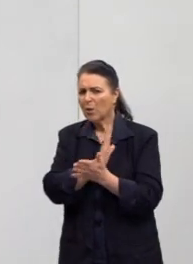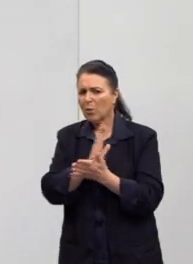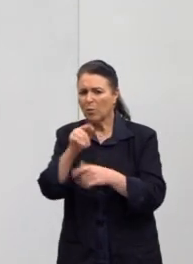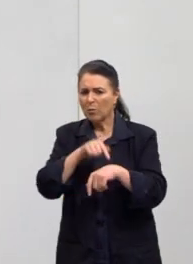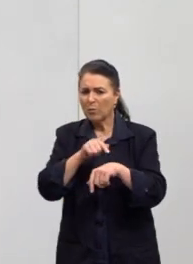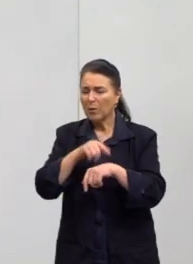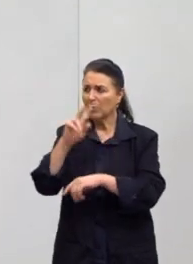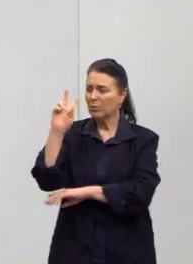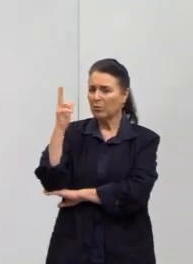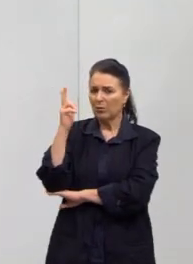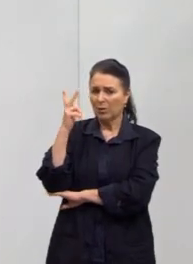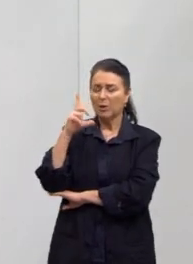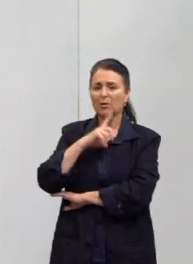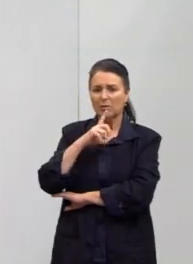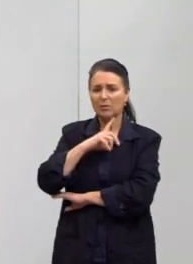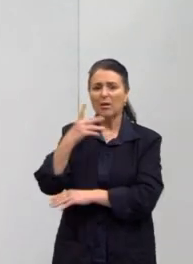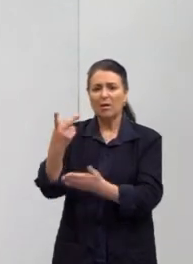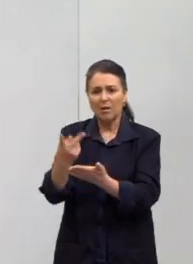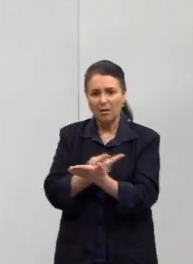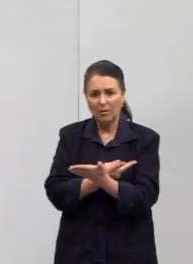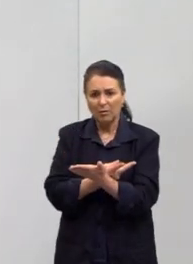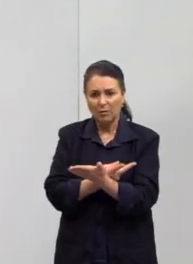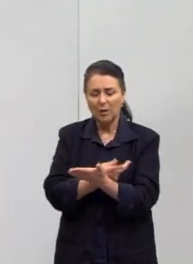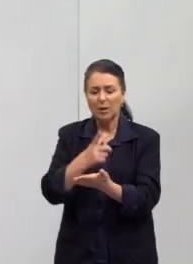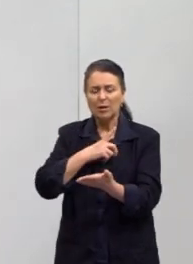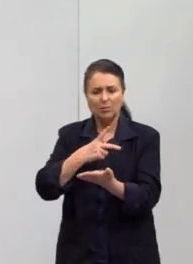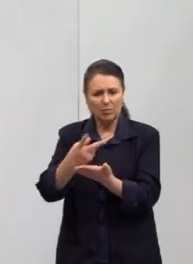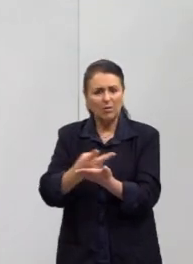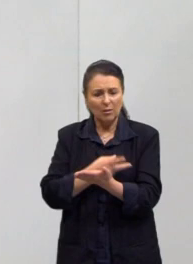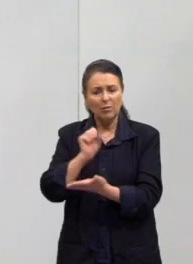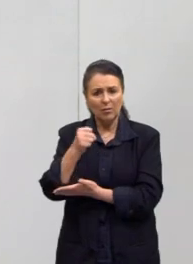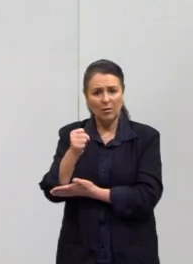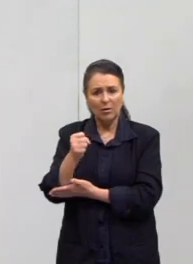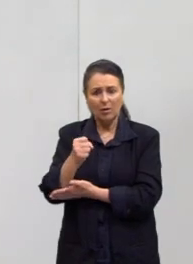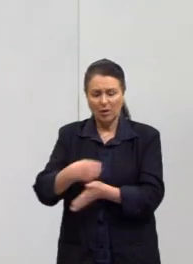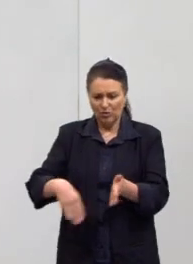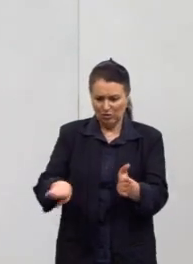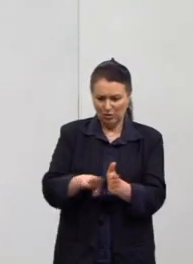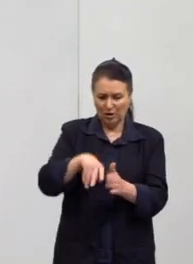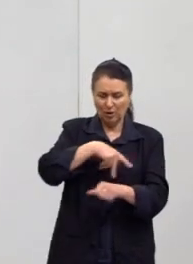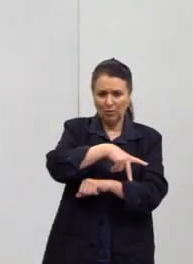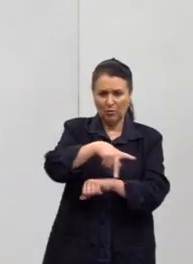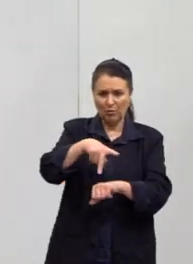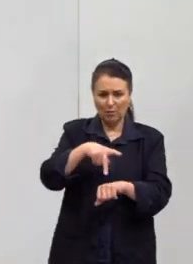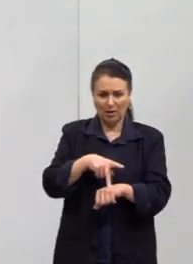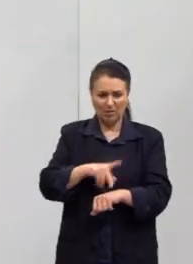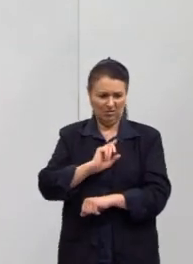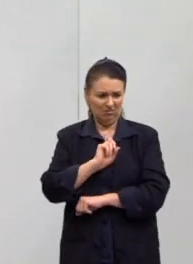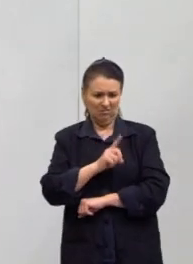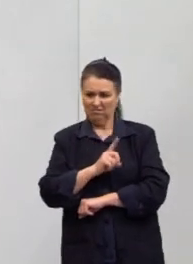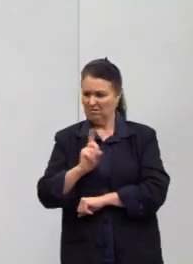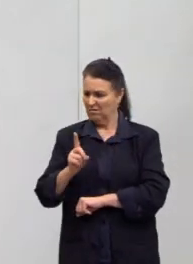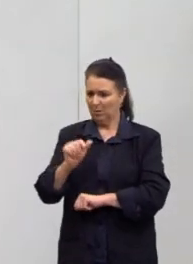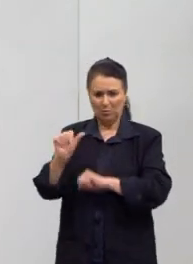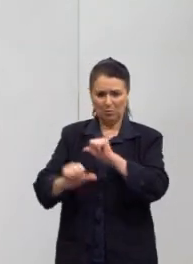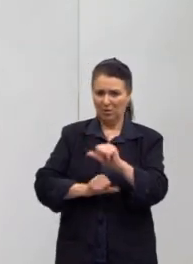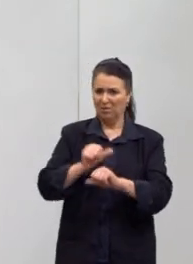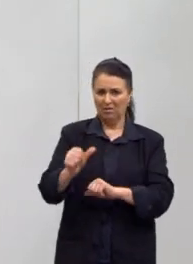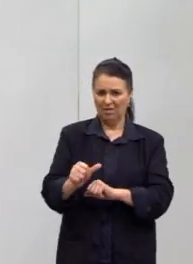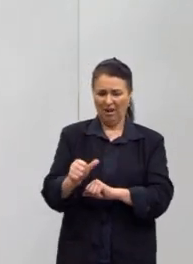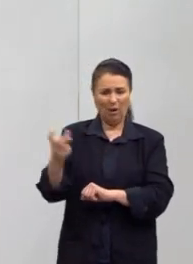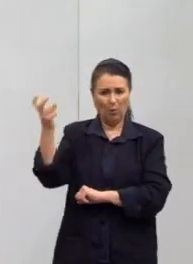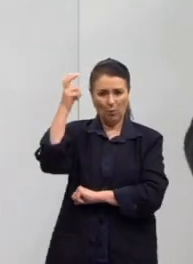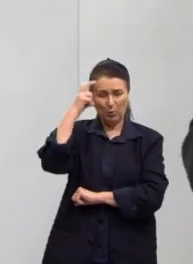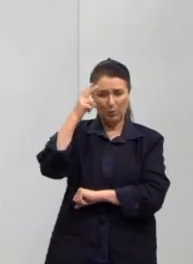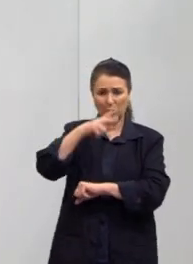nossa história, existiram erros. E existiram mesmo. Chegar num país e simplesmente determinar que essa cultura não existe mais, não é uma coisa muito